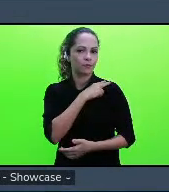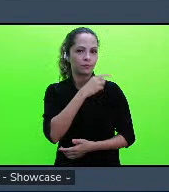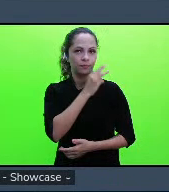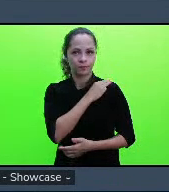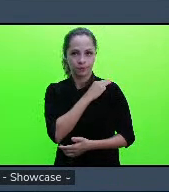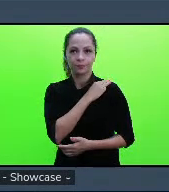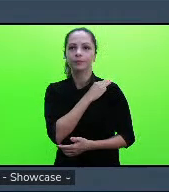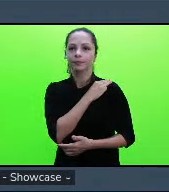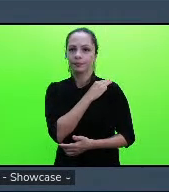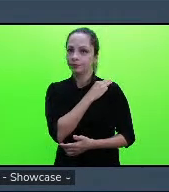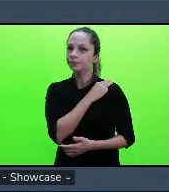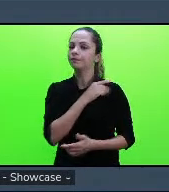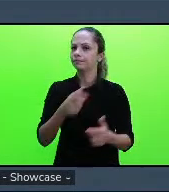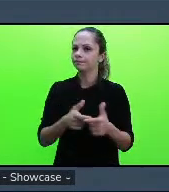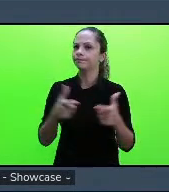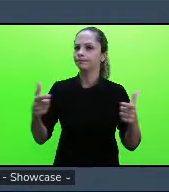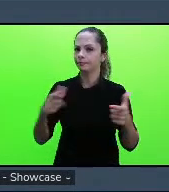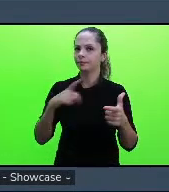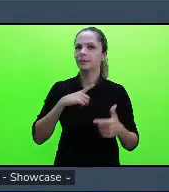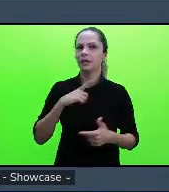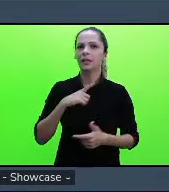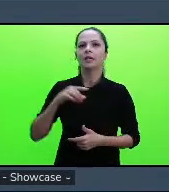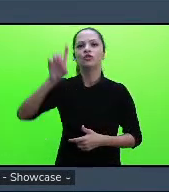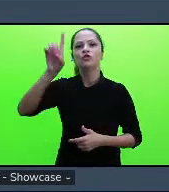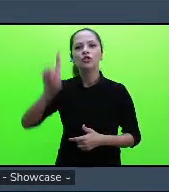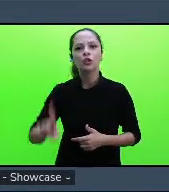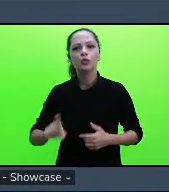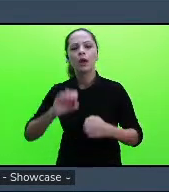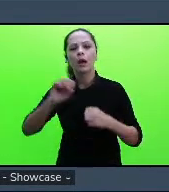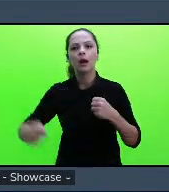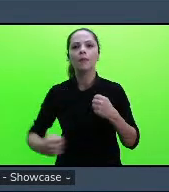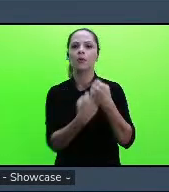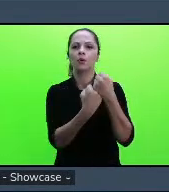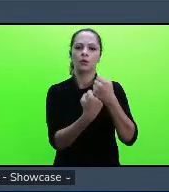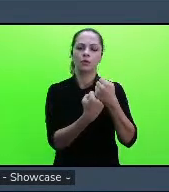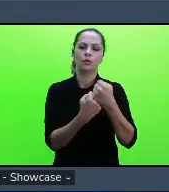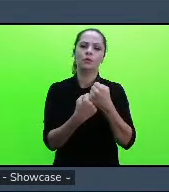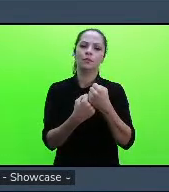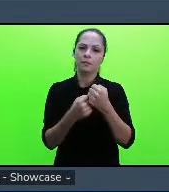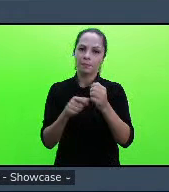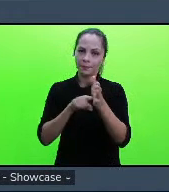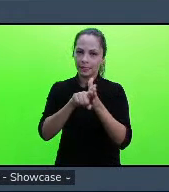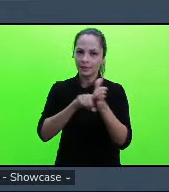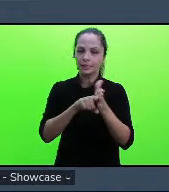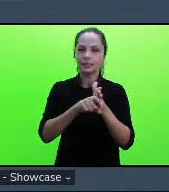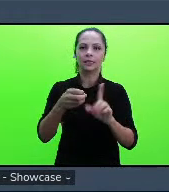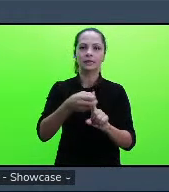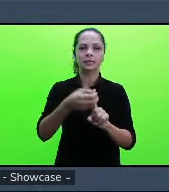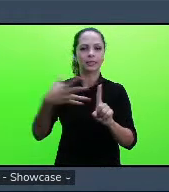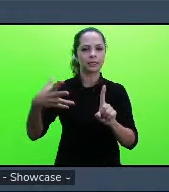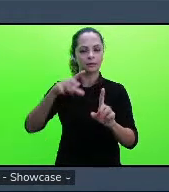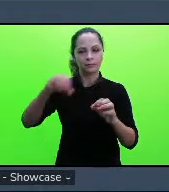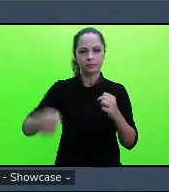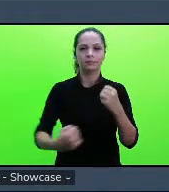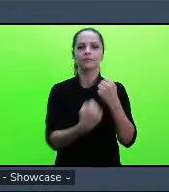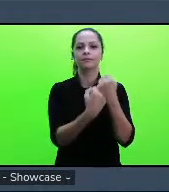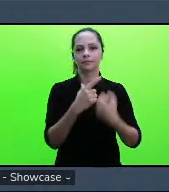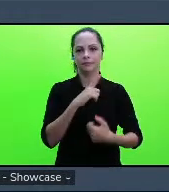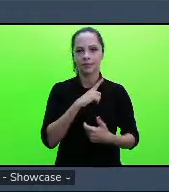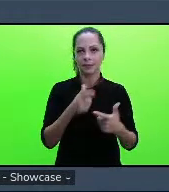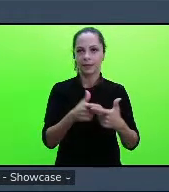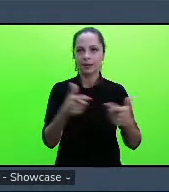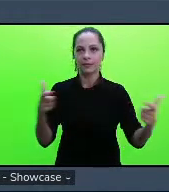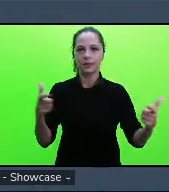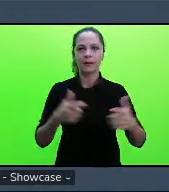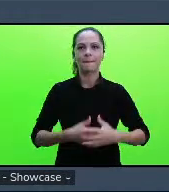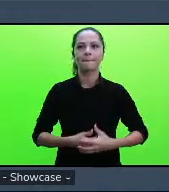deles são apoiados pela respectiva diretoria de pesquisa e extensão a grande maioria na verdade dos